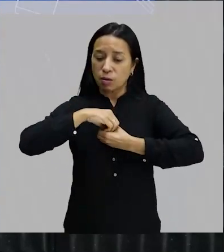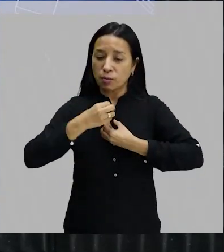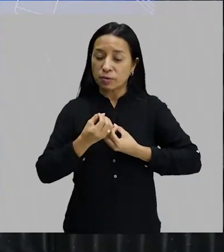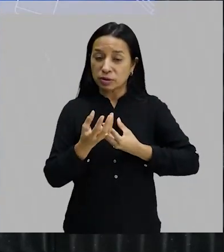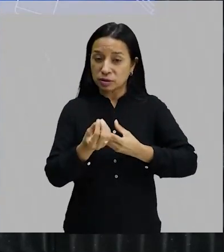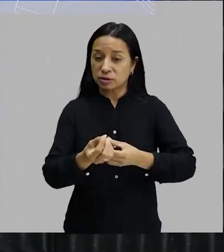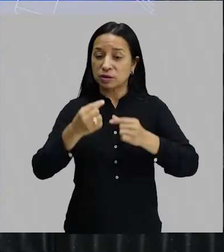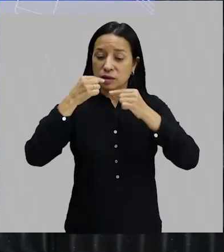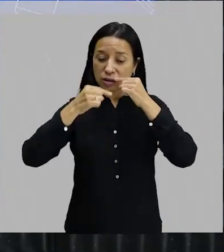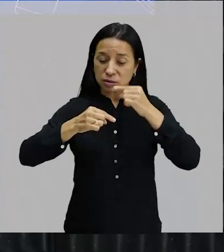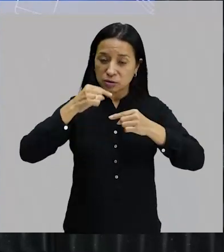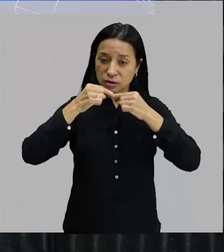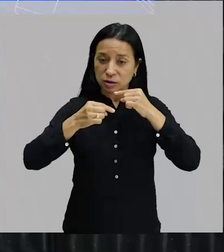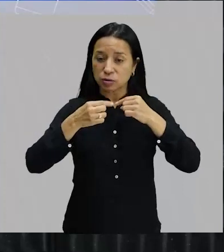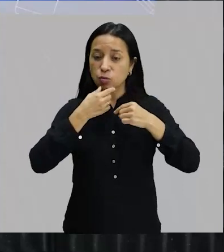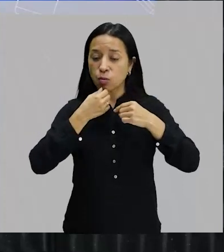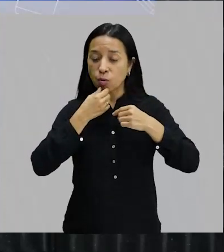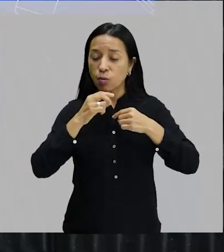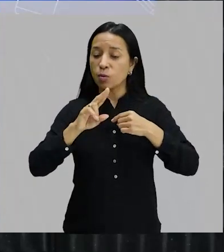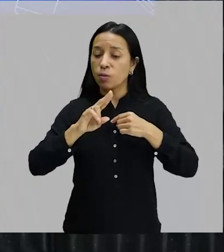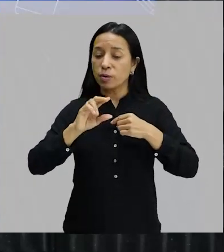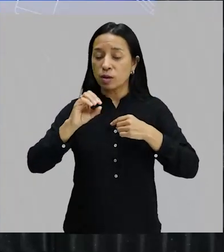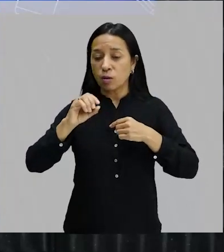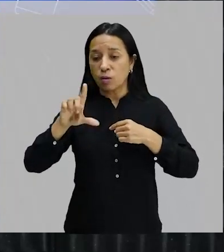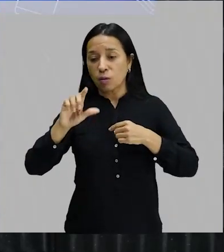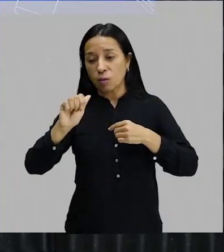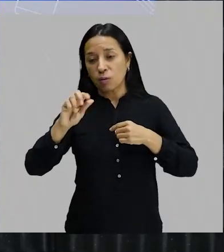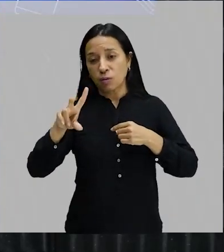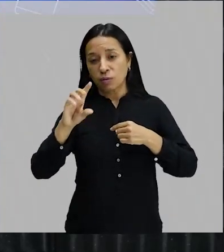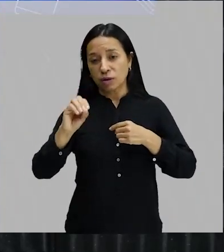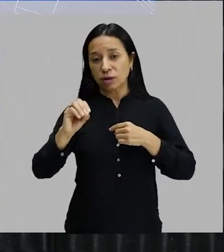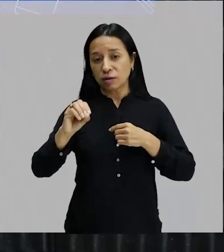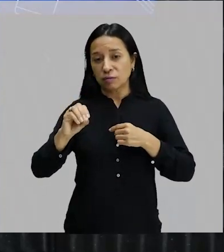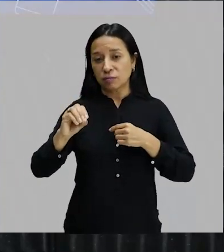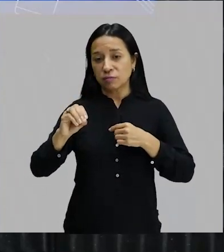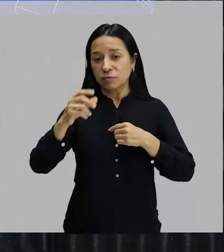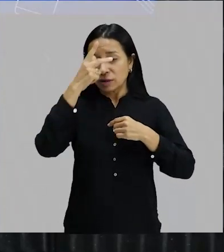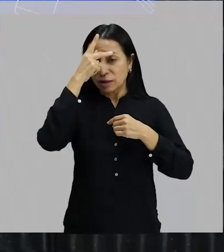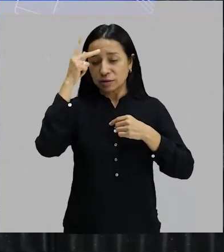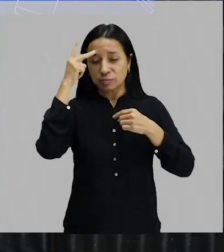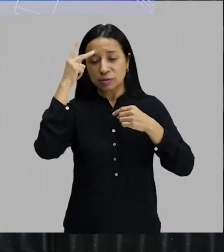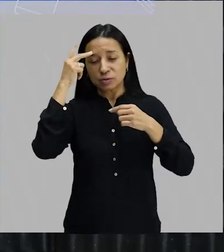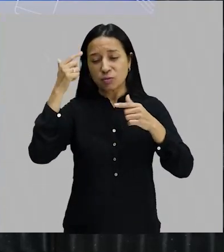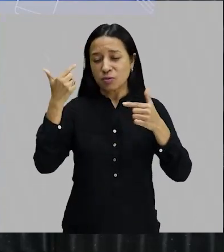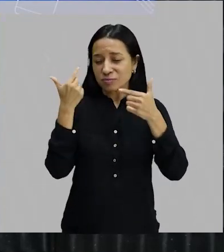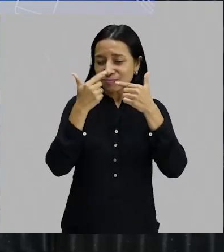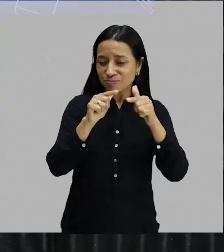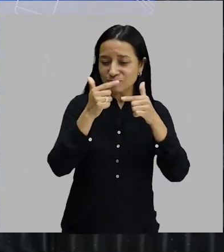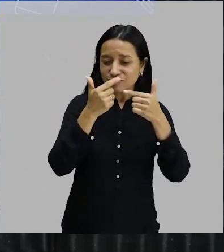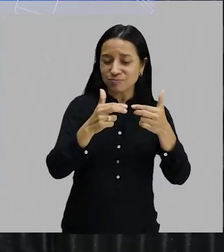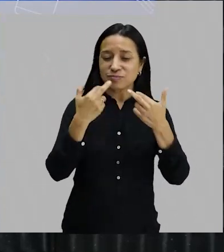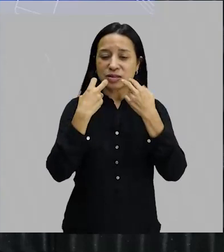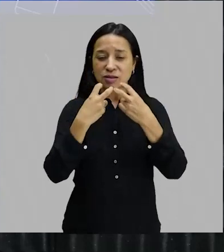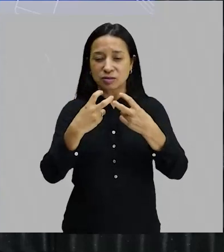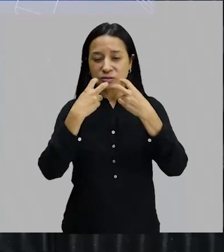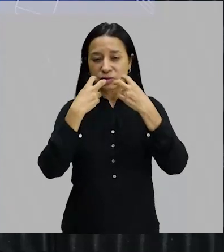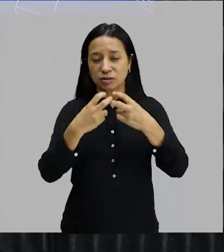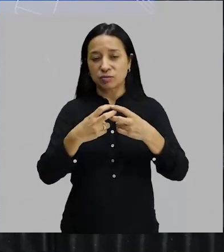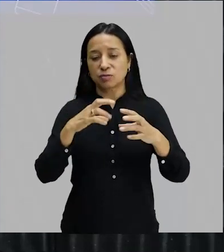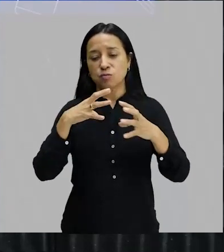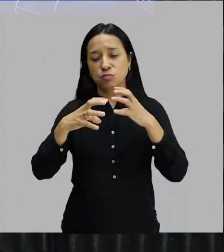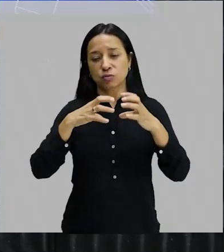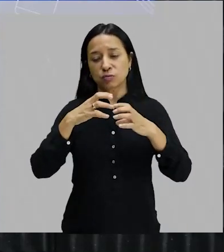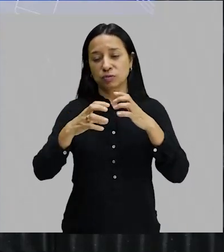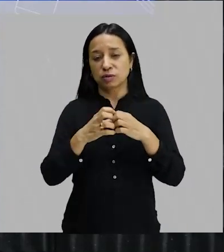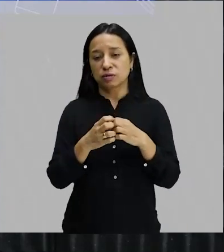criticando um cara chamado Olavo Bilac, enquanto isso o público vai, ah, foi um fuso aí. No terceiro dia, alguém, ninguém